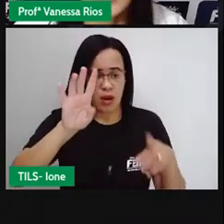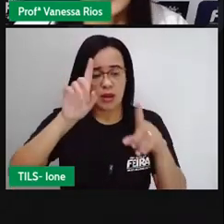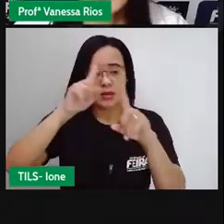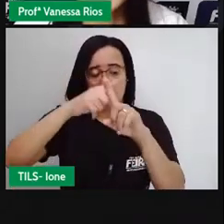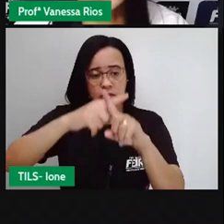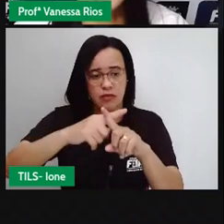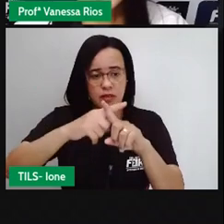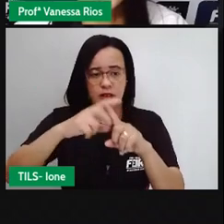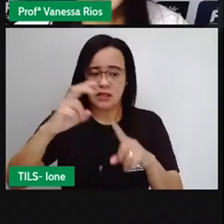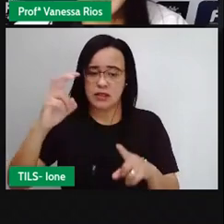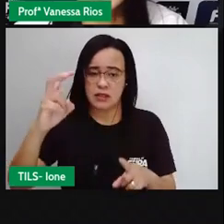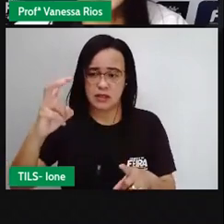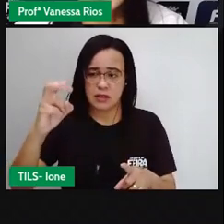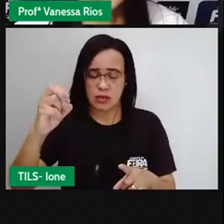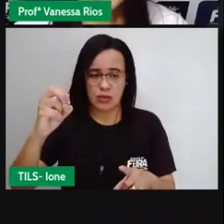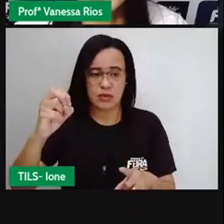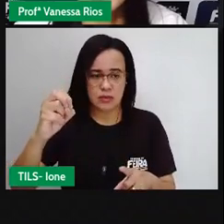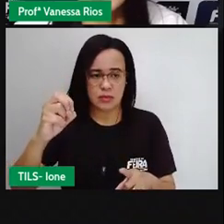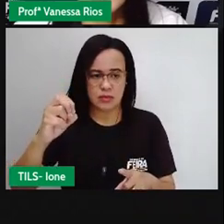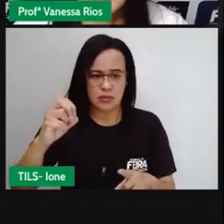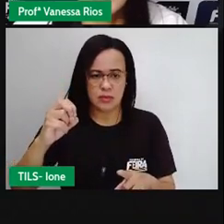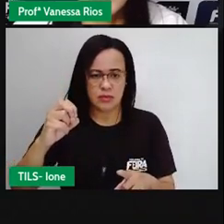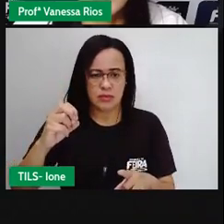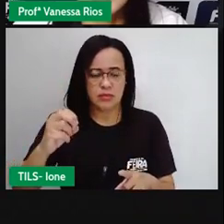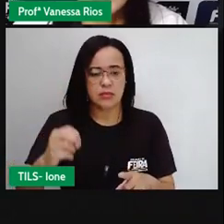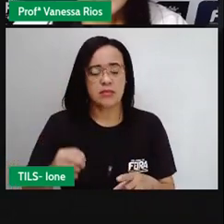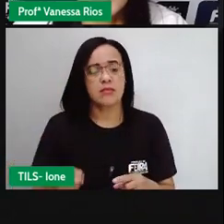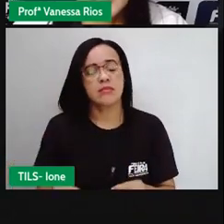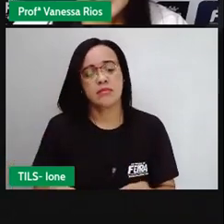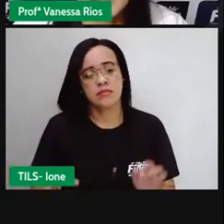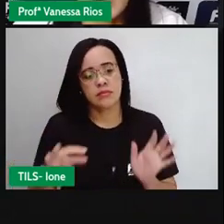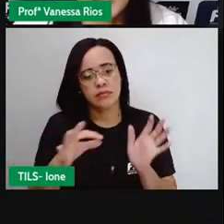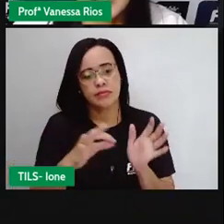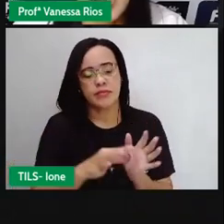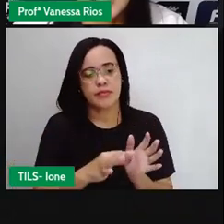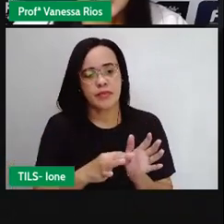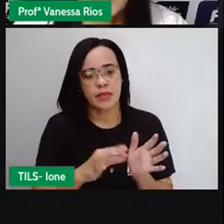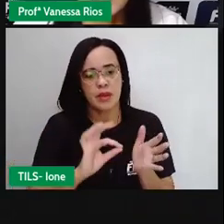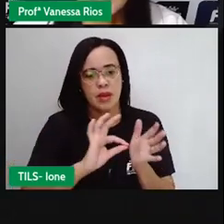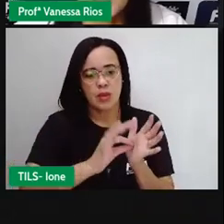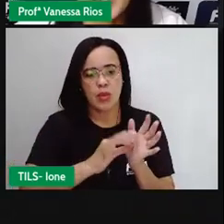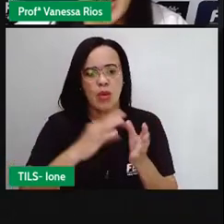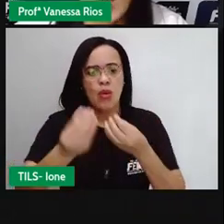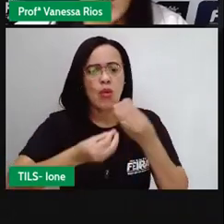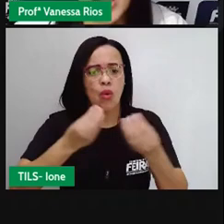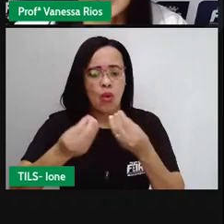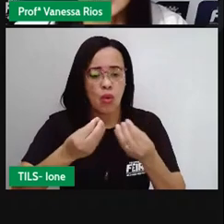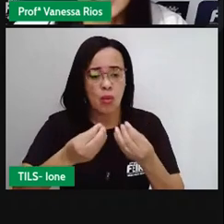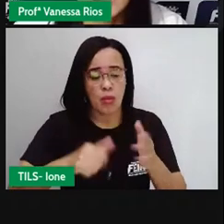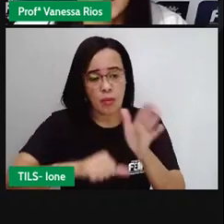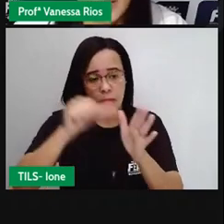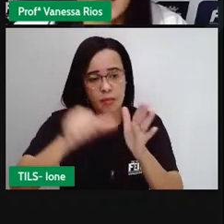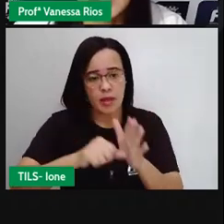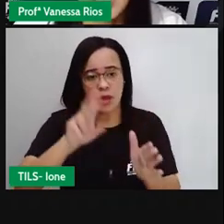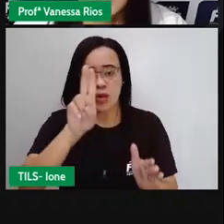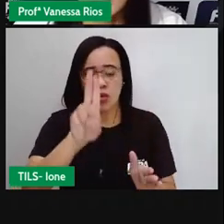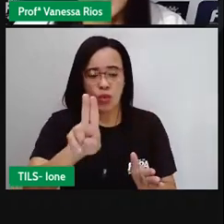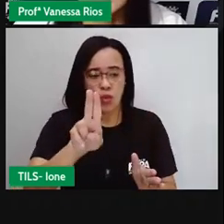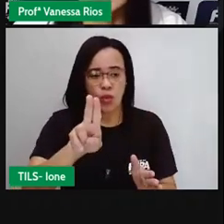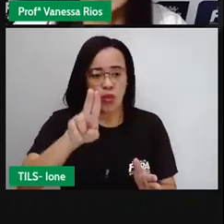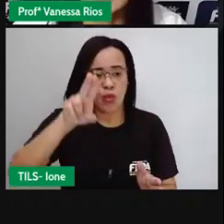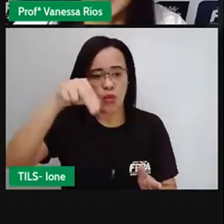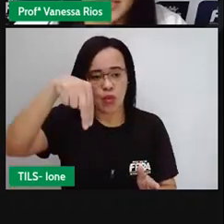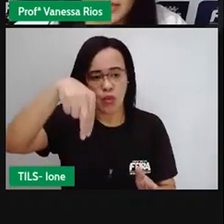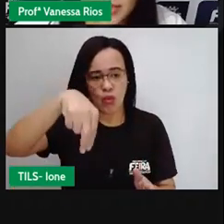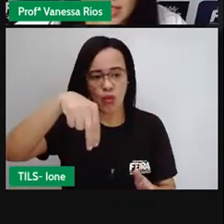Como é que eu começo essa multiplicação? Primeiro, eu começo multiplicando a unidade. Então, eu vou multiplicar o quatro tanto pelo zero